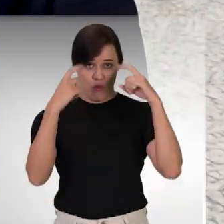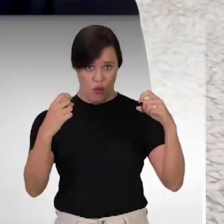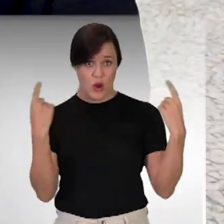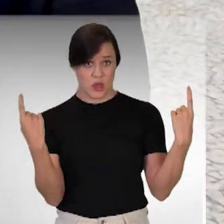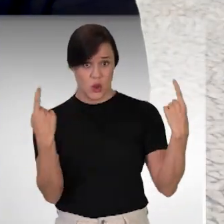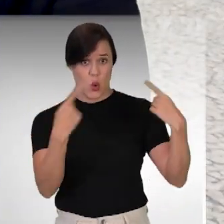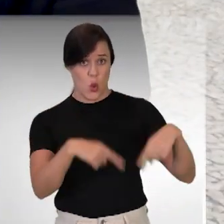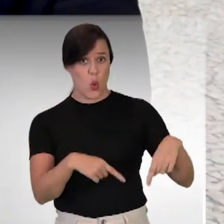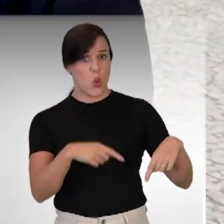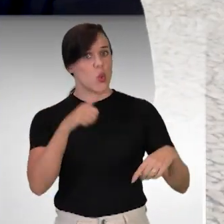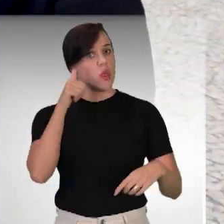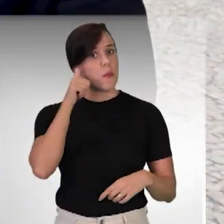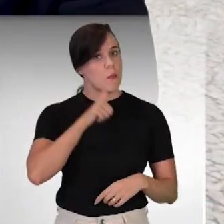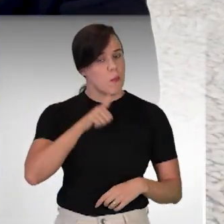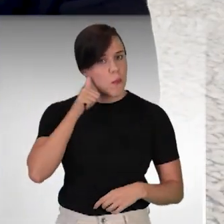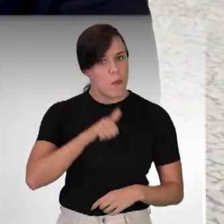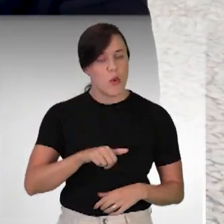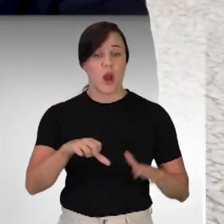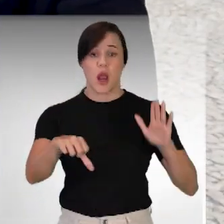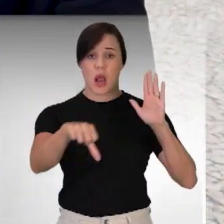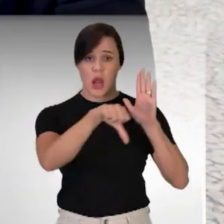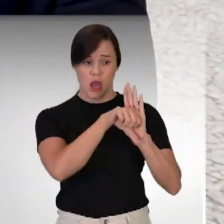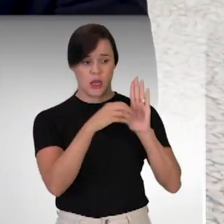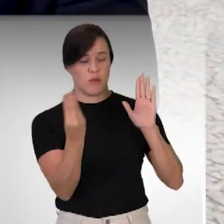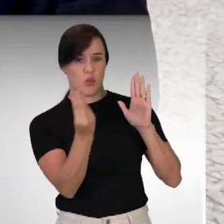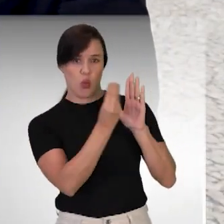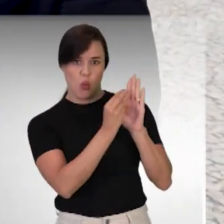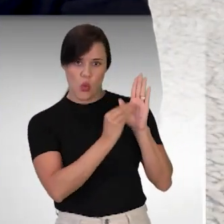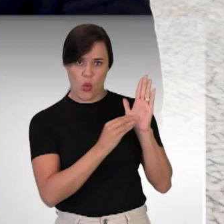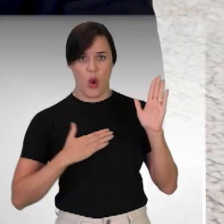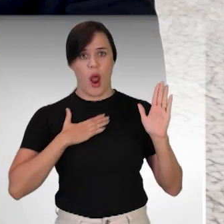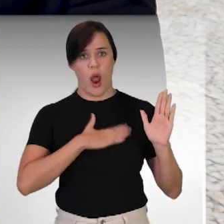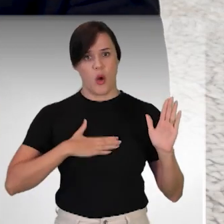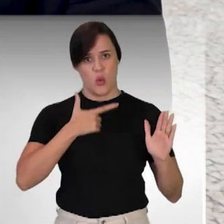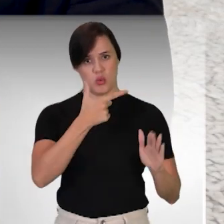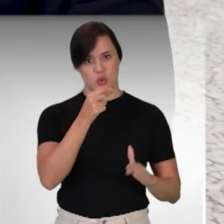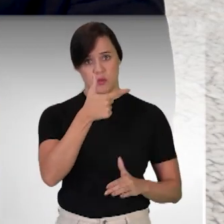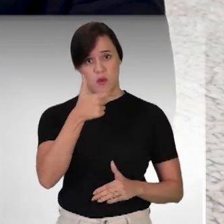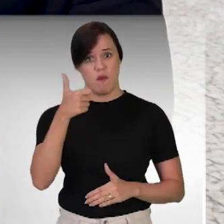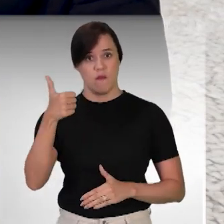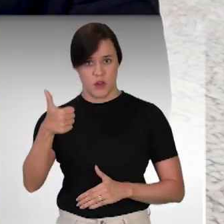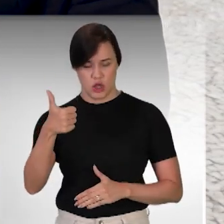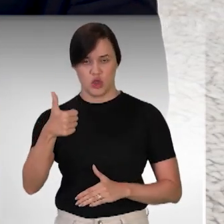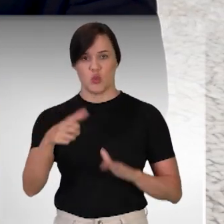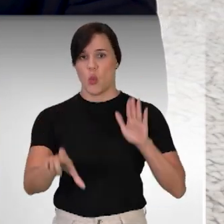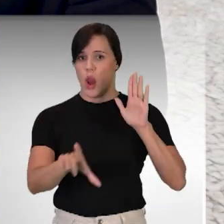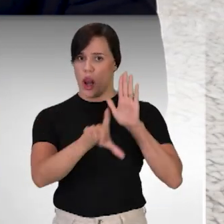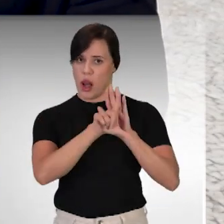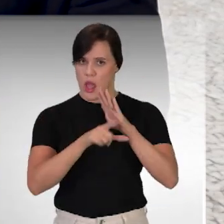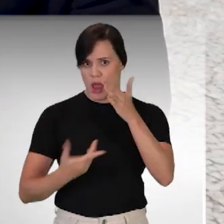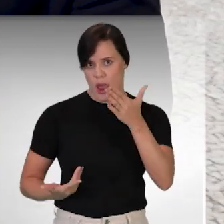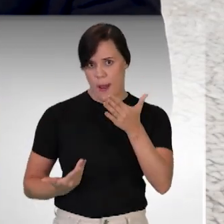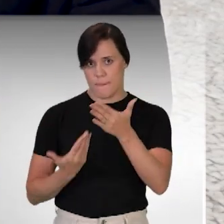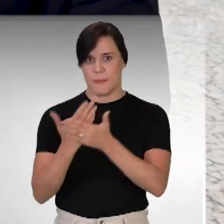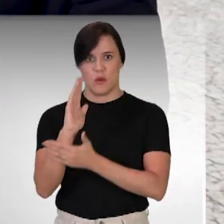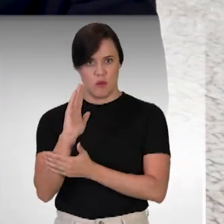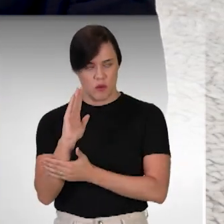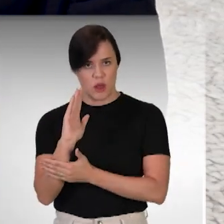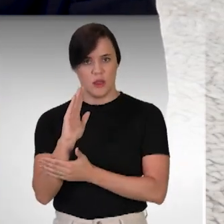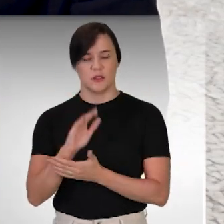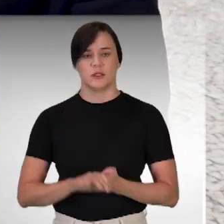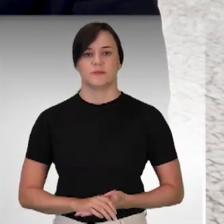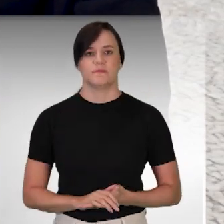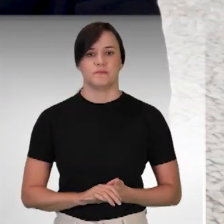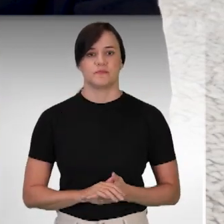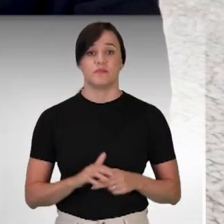contra a mulher passou a ser tipificada como crime em agosto de 2021, quando foi sancionada a lei de número 14.192.